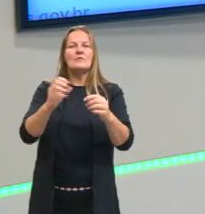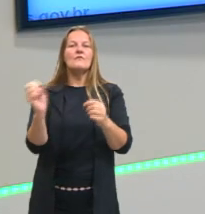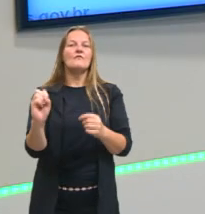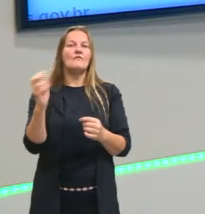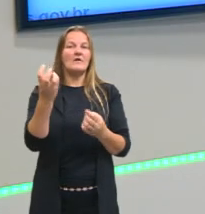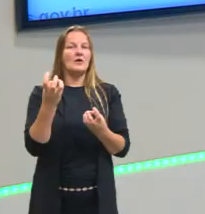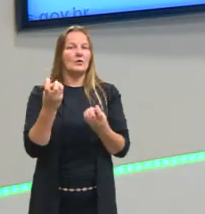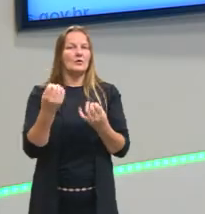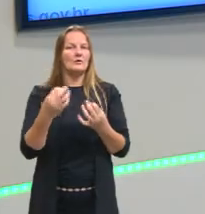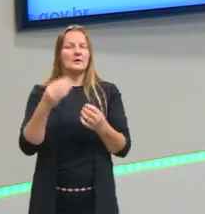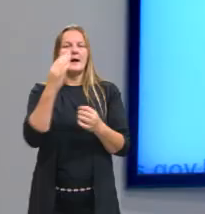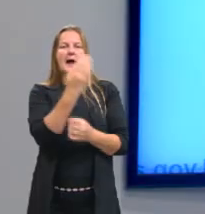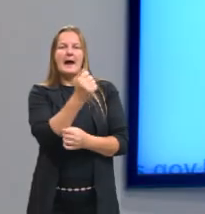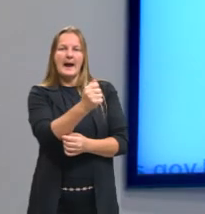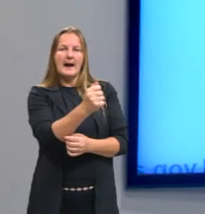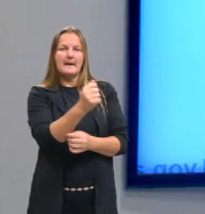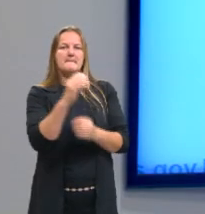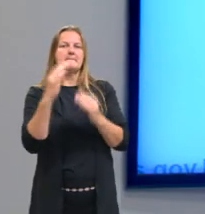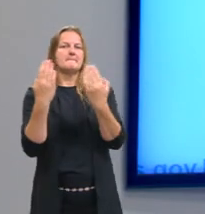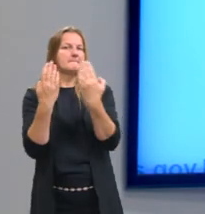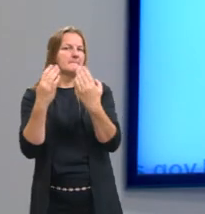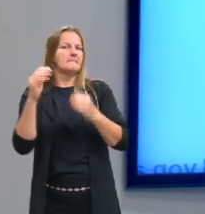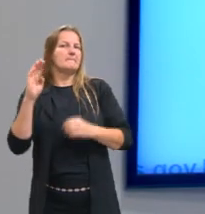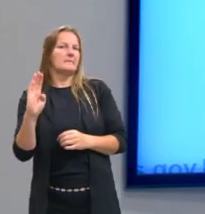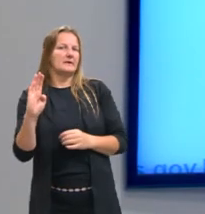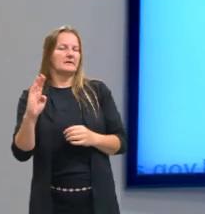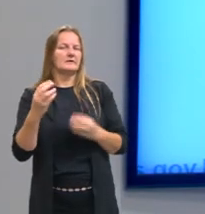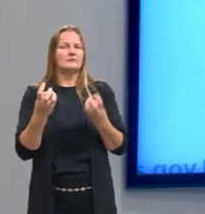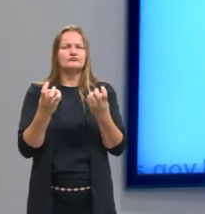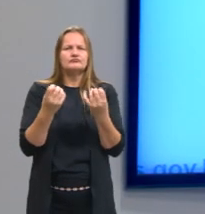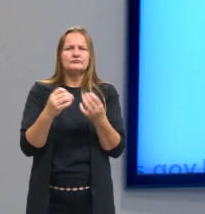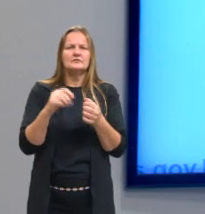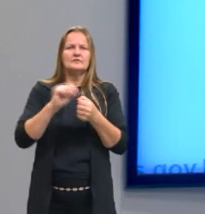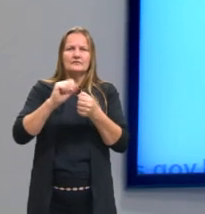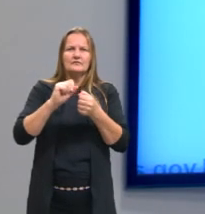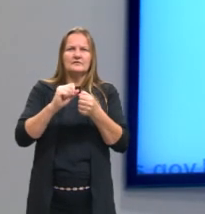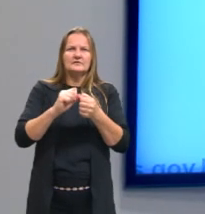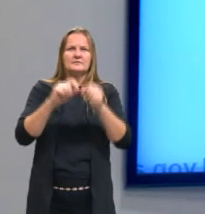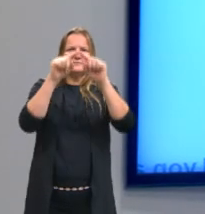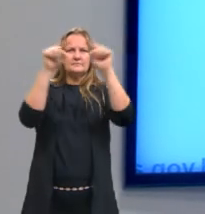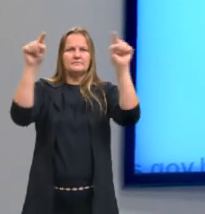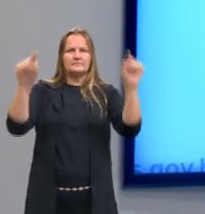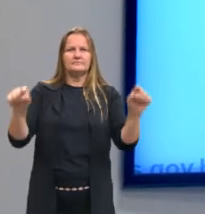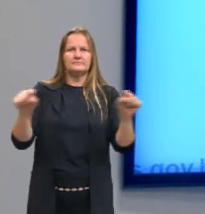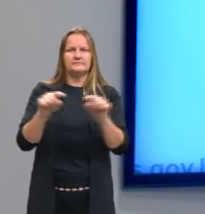e B, esse daqui, certo? Aí, a gente vai fazendo um quadro aqui,